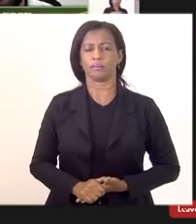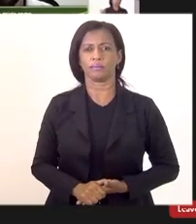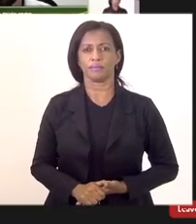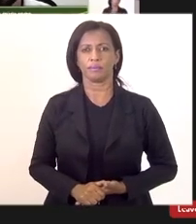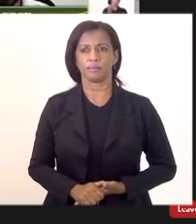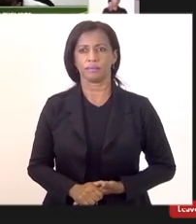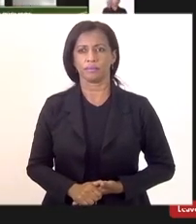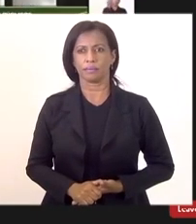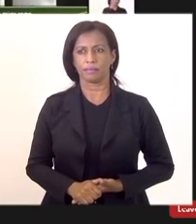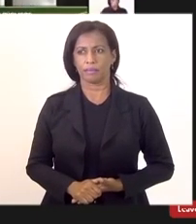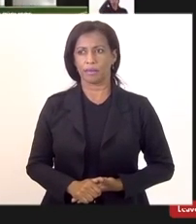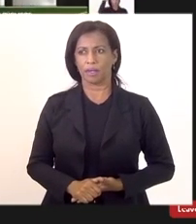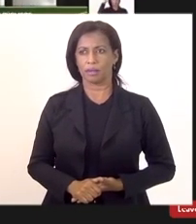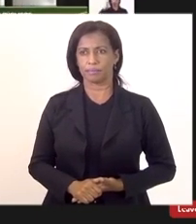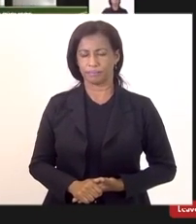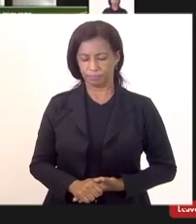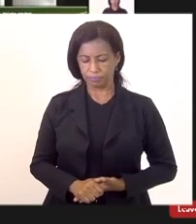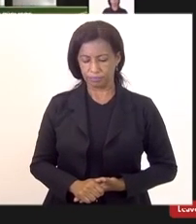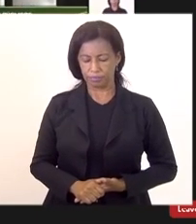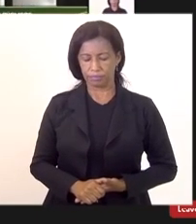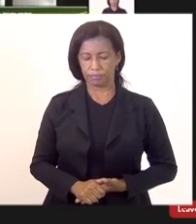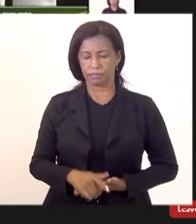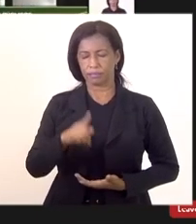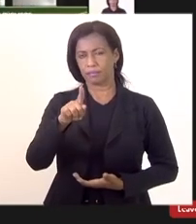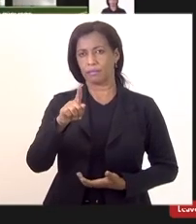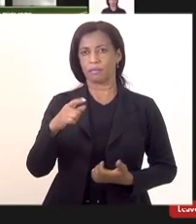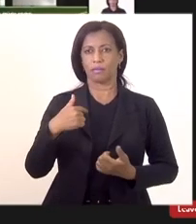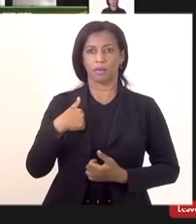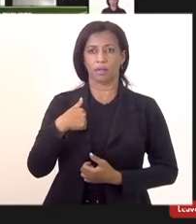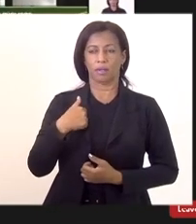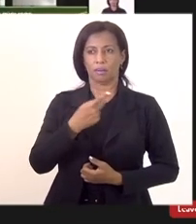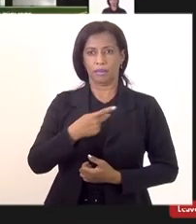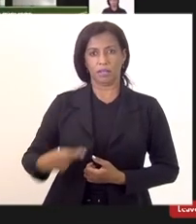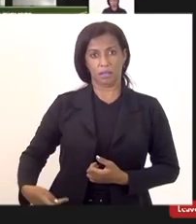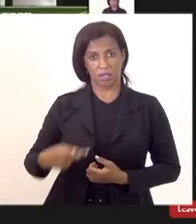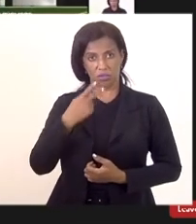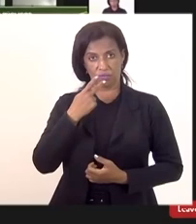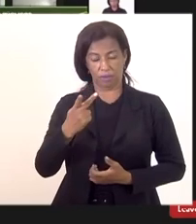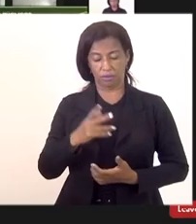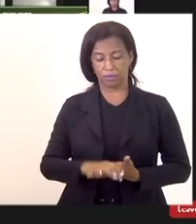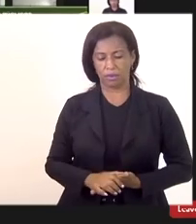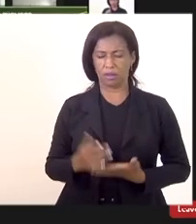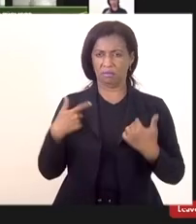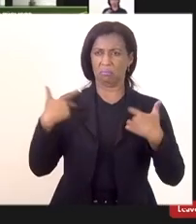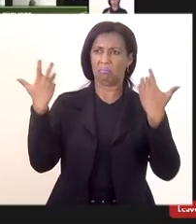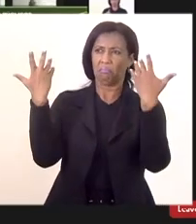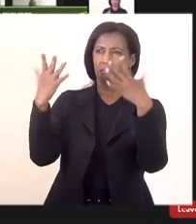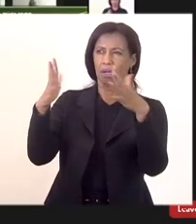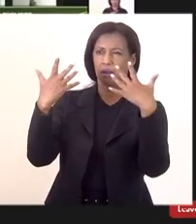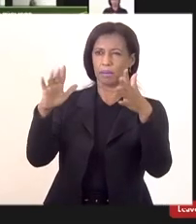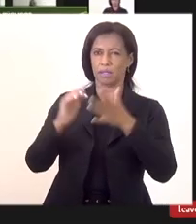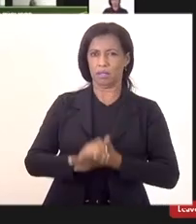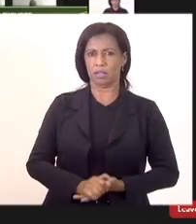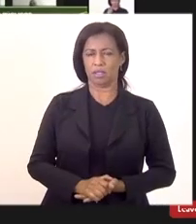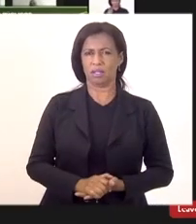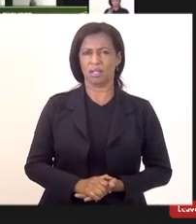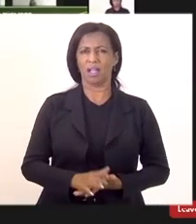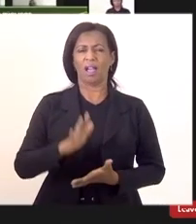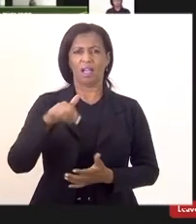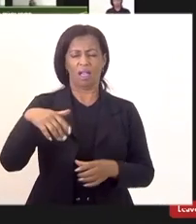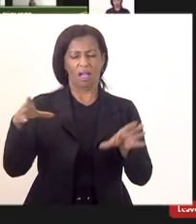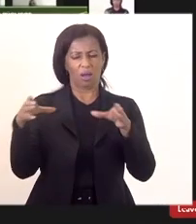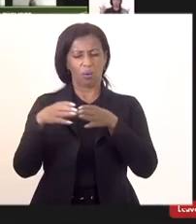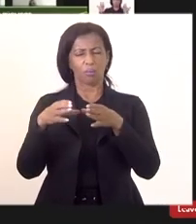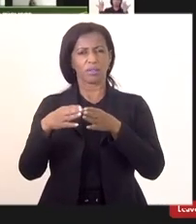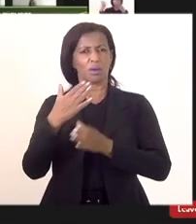Deputado Serafine, parabenizo as suas palavras aí, de fato é um ponto que estava anotado aqui, que a comissão recebeu muitas demandas nesse